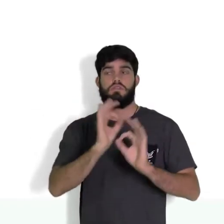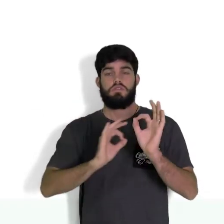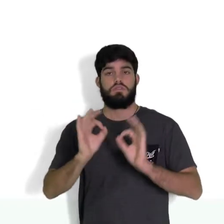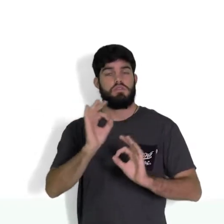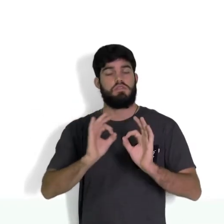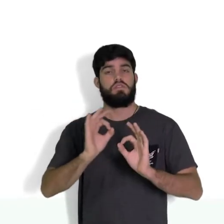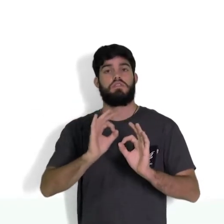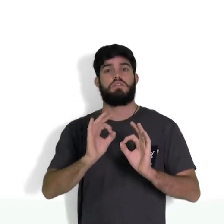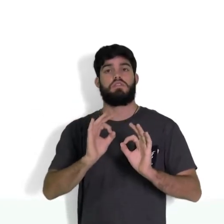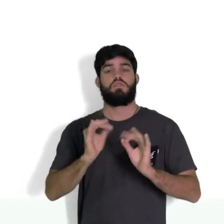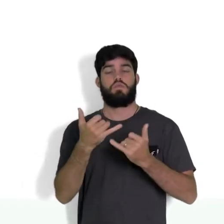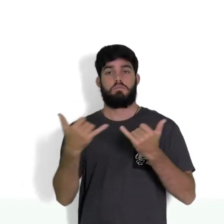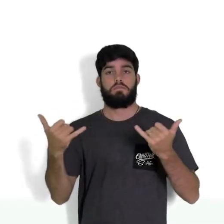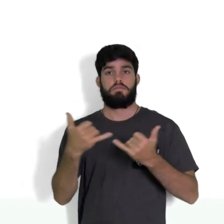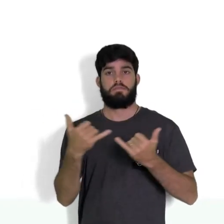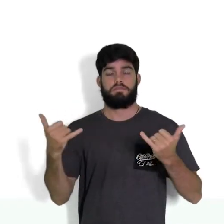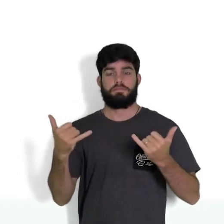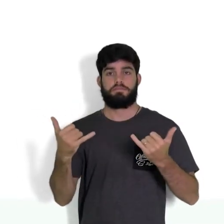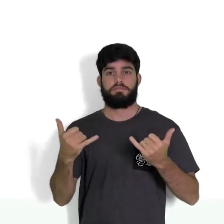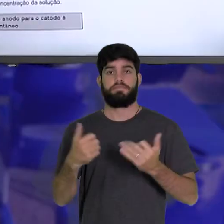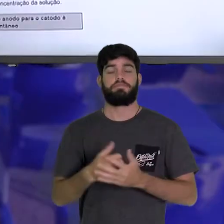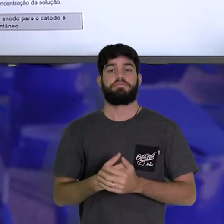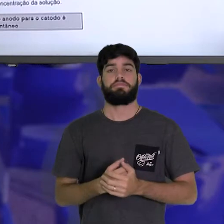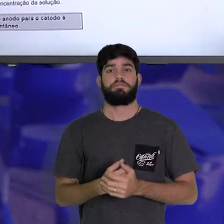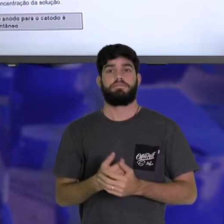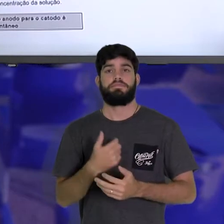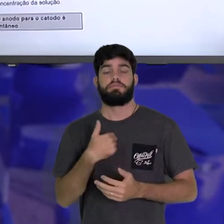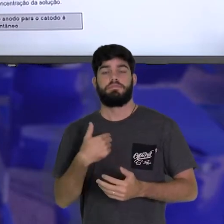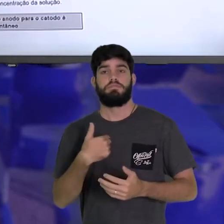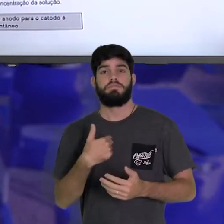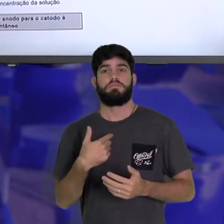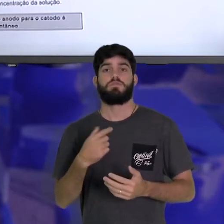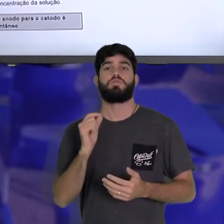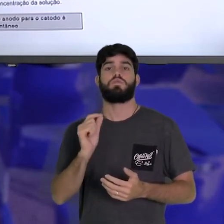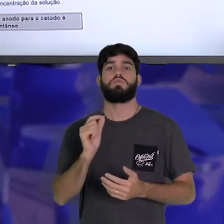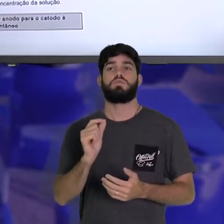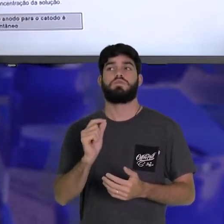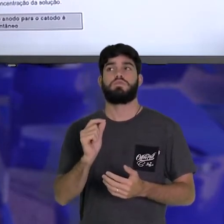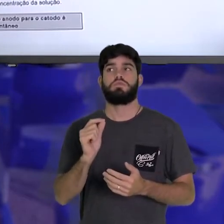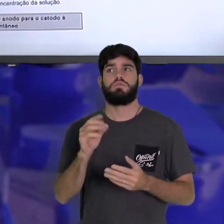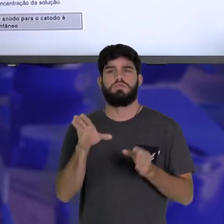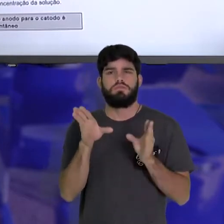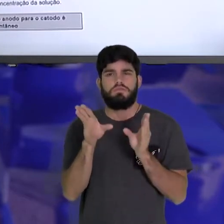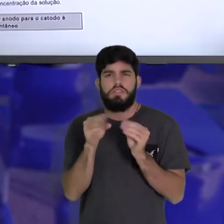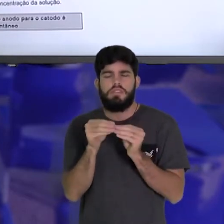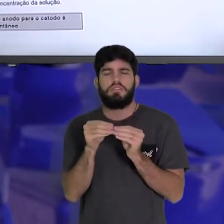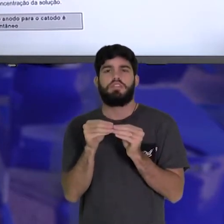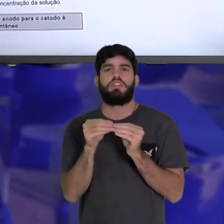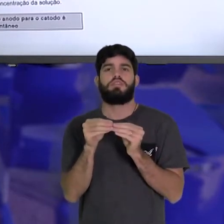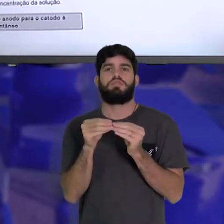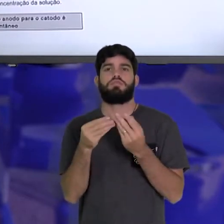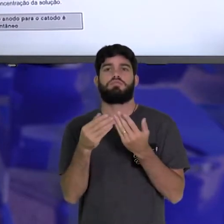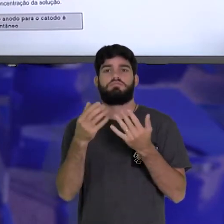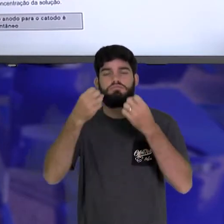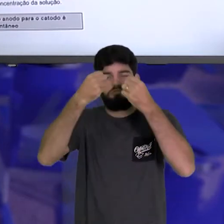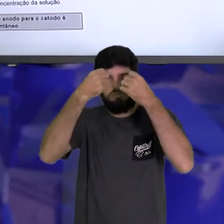uma pilha. E aí, eu vou fazer aqui com vocês agora uma breve explicação.